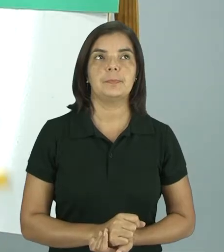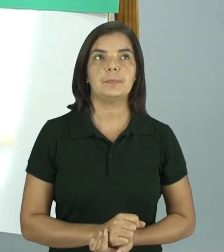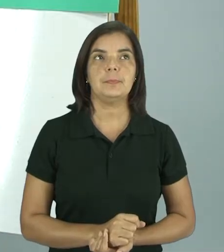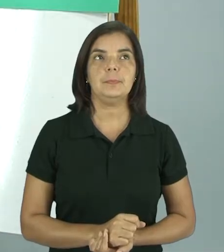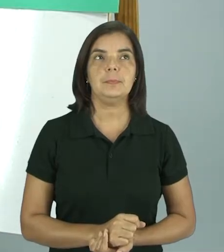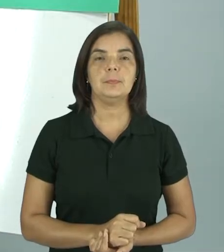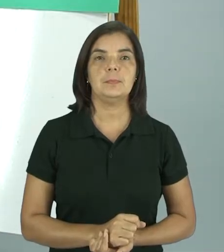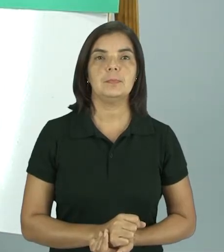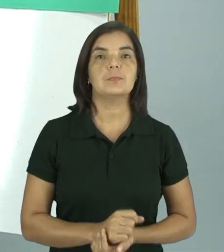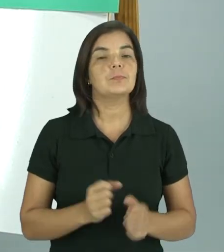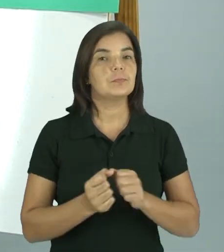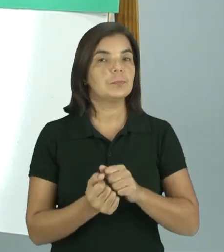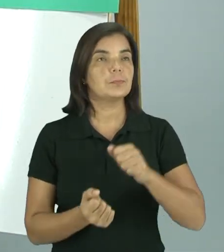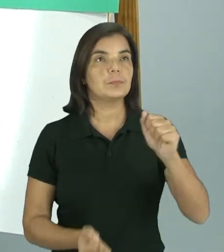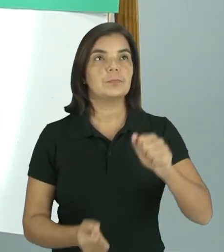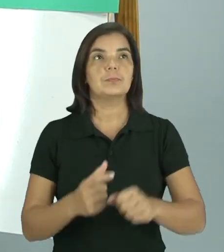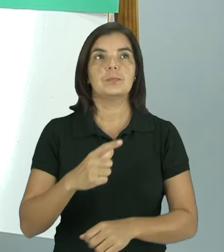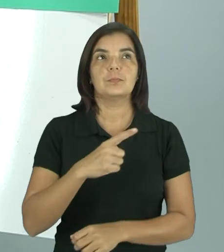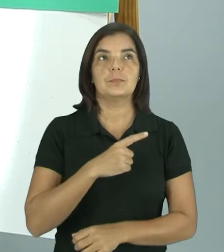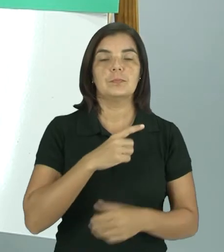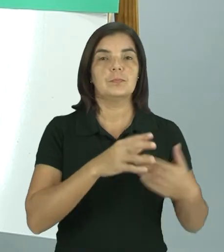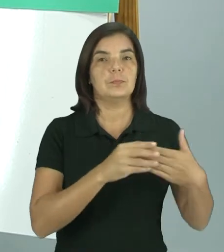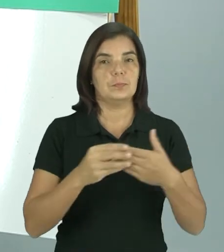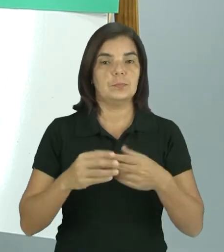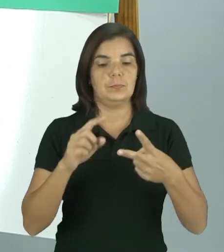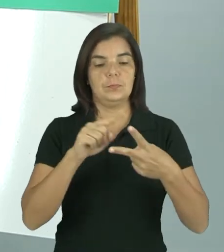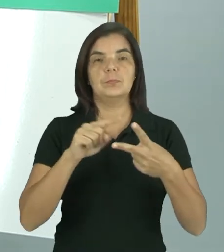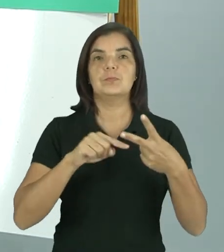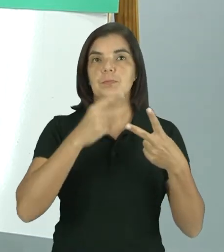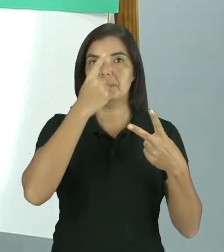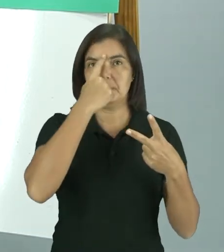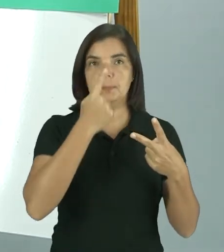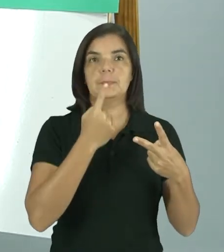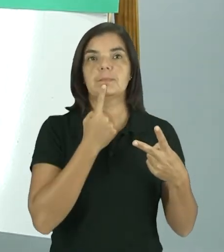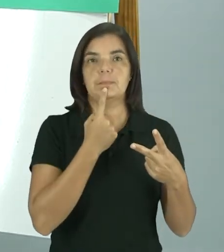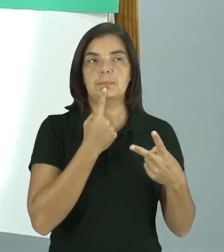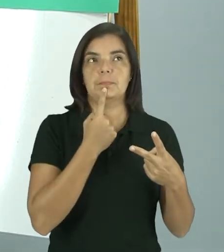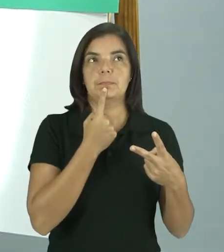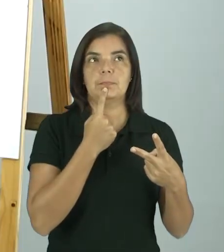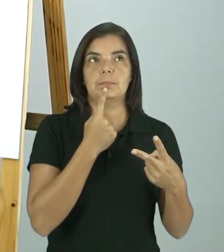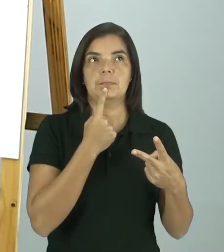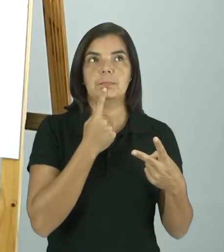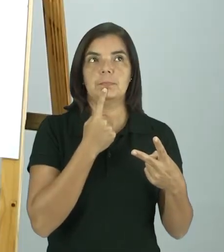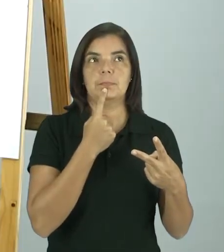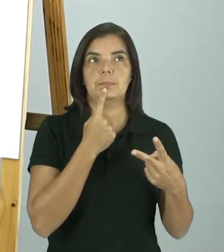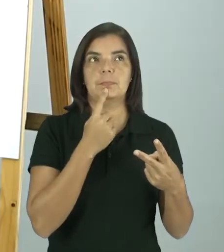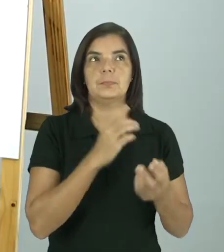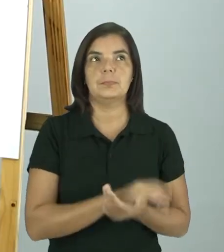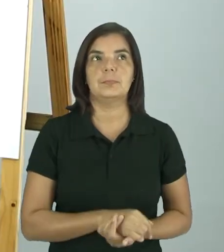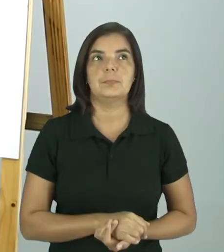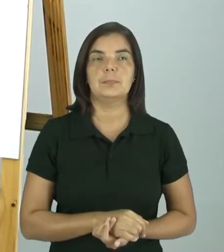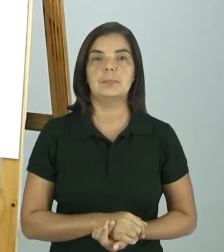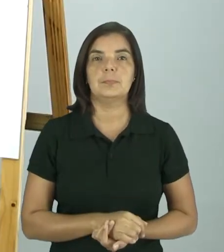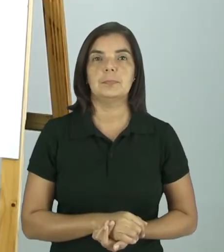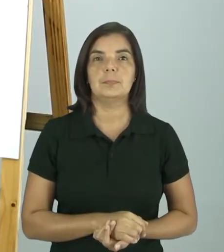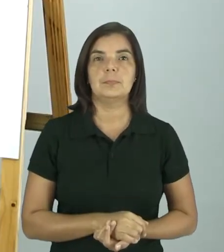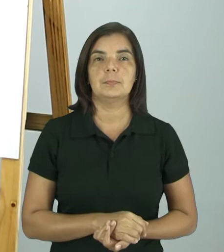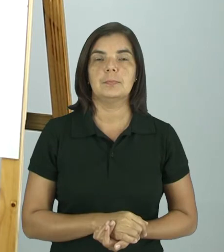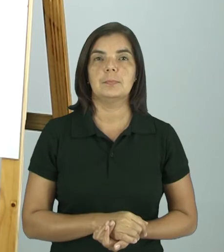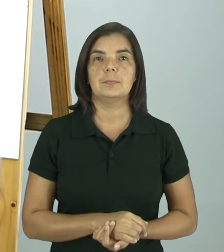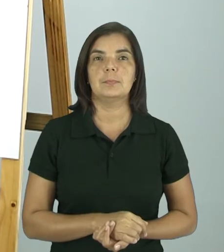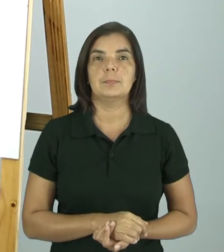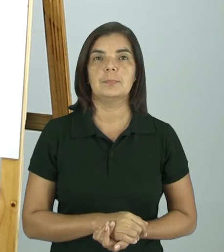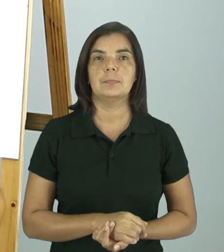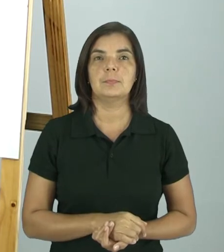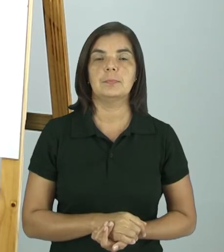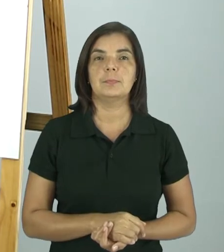Nesse cartaz, eu trouxe duas imagens. Tem essa imagem e esta. Pronto.